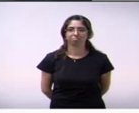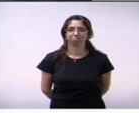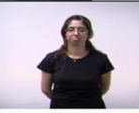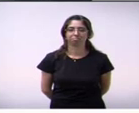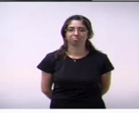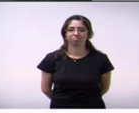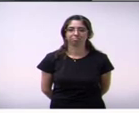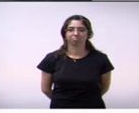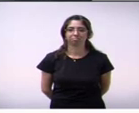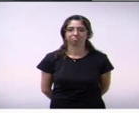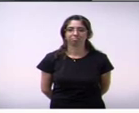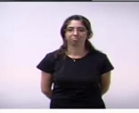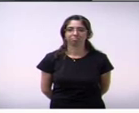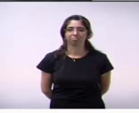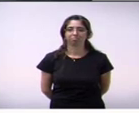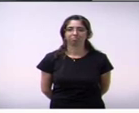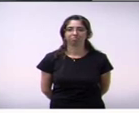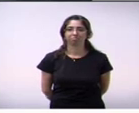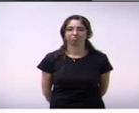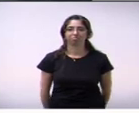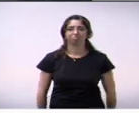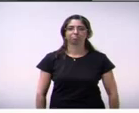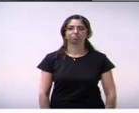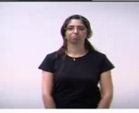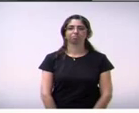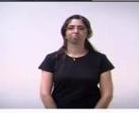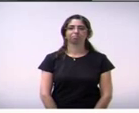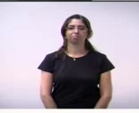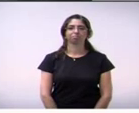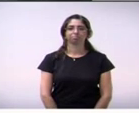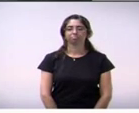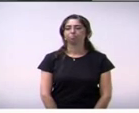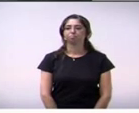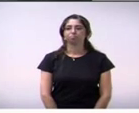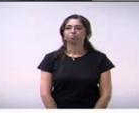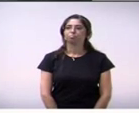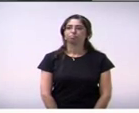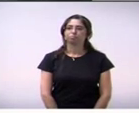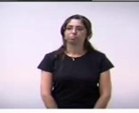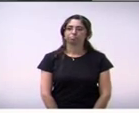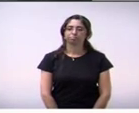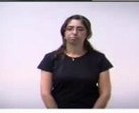O vereador doutor Gustavo